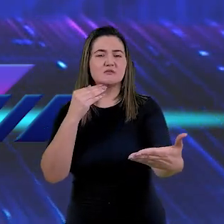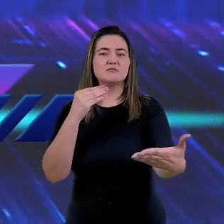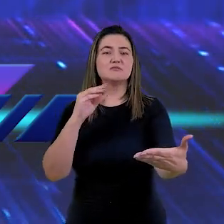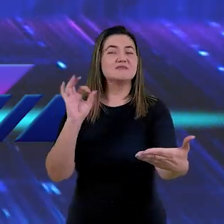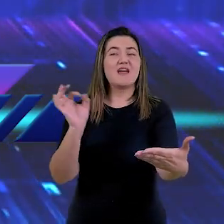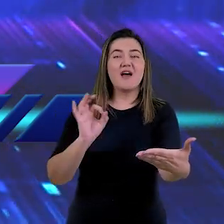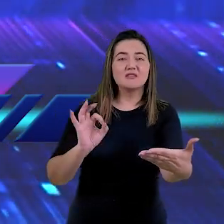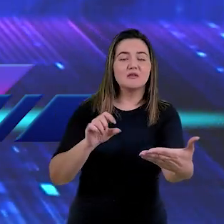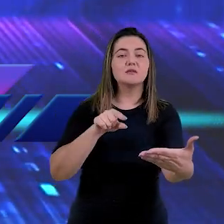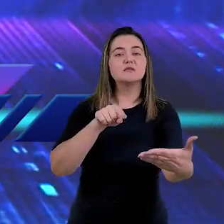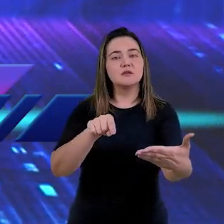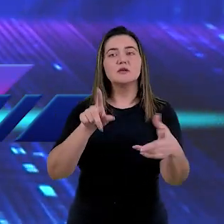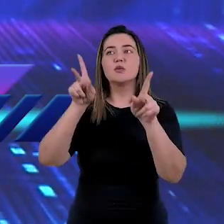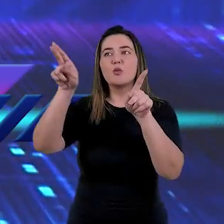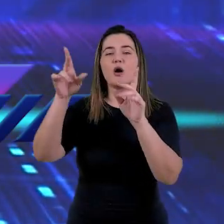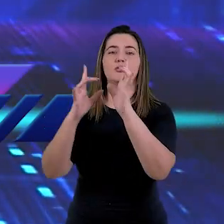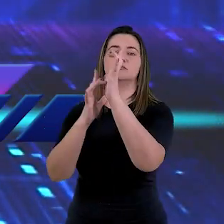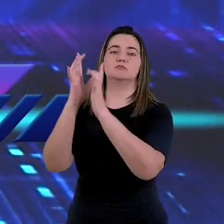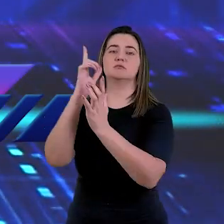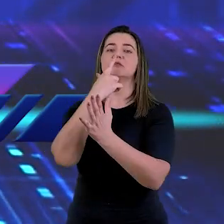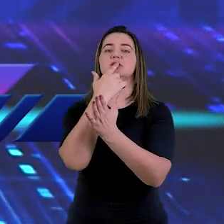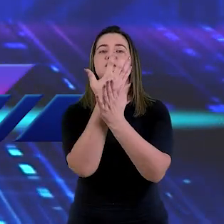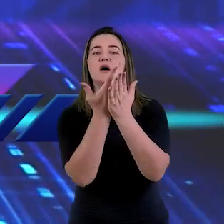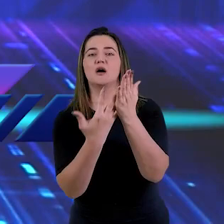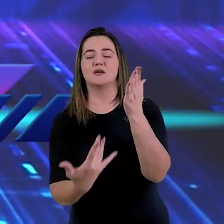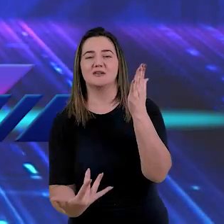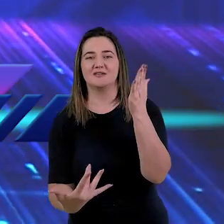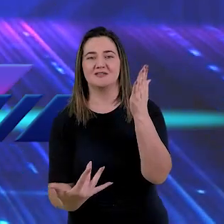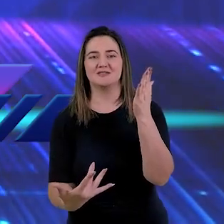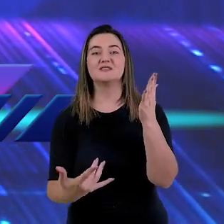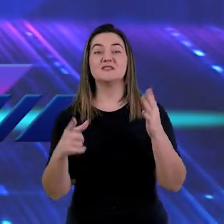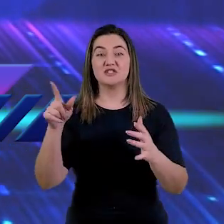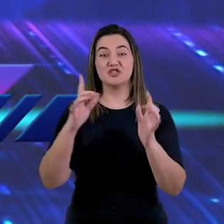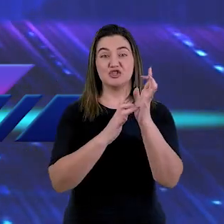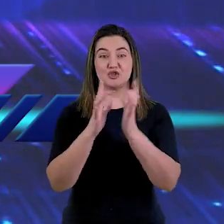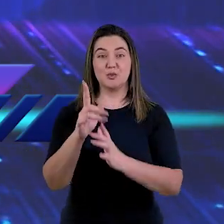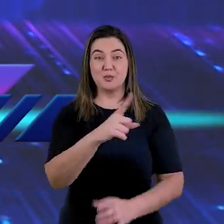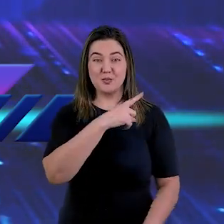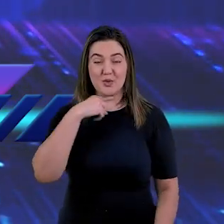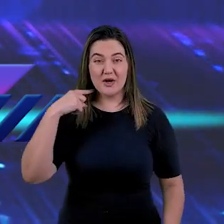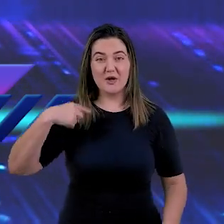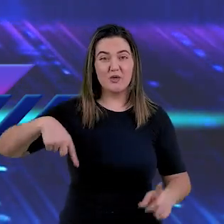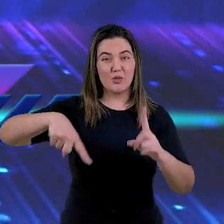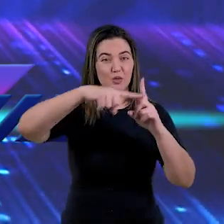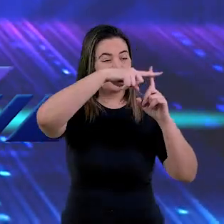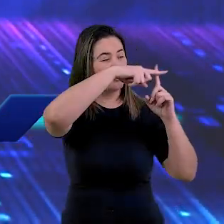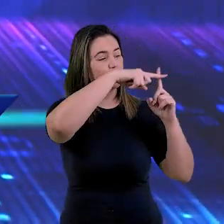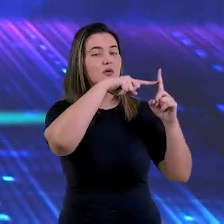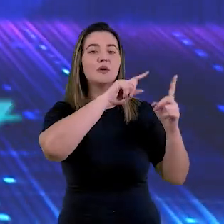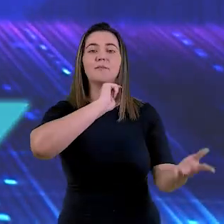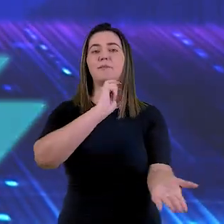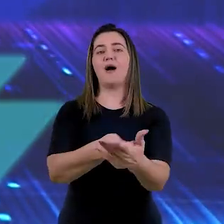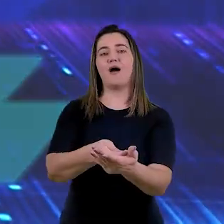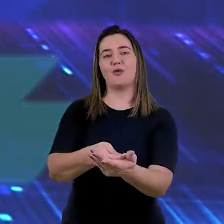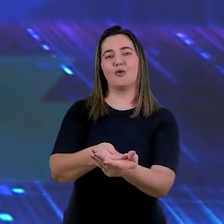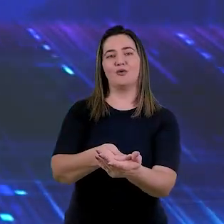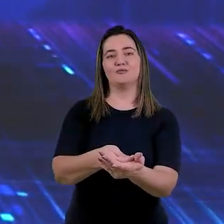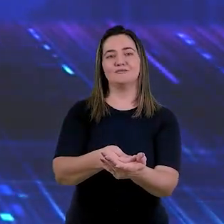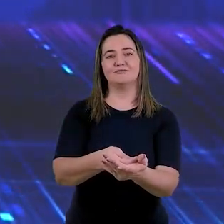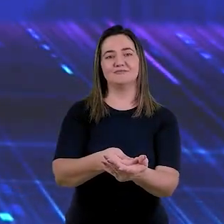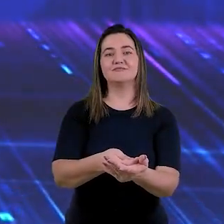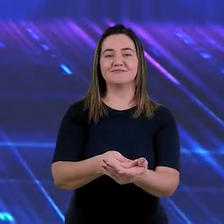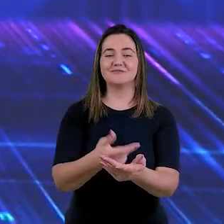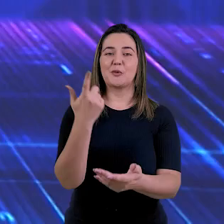mácula o sangue de Cristo. Ao morrer na cruz, Jesus pagou o dote